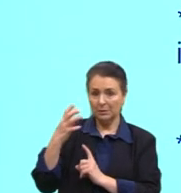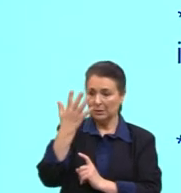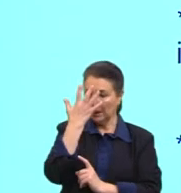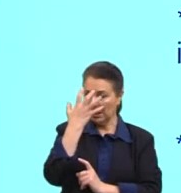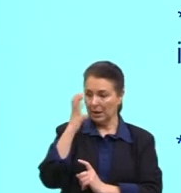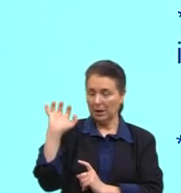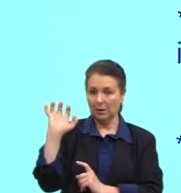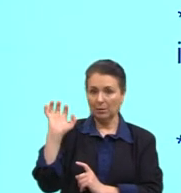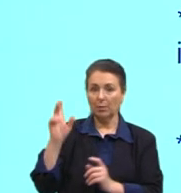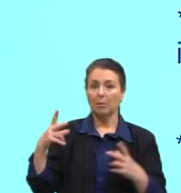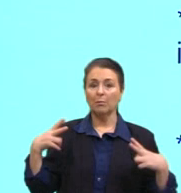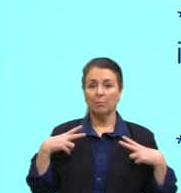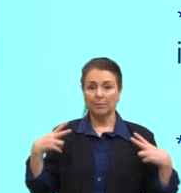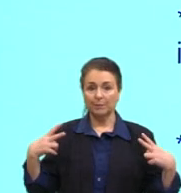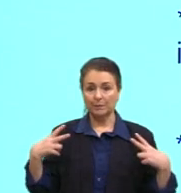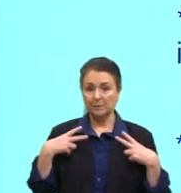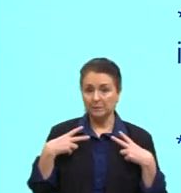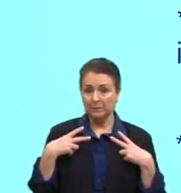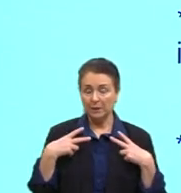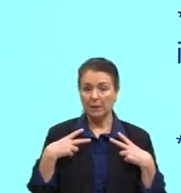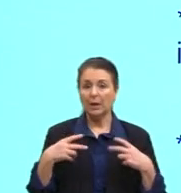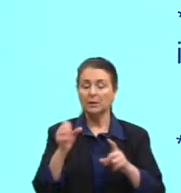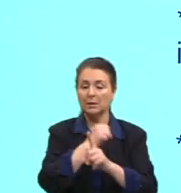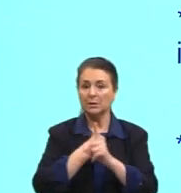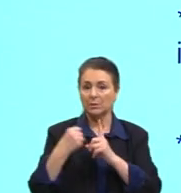pessoal nessa sociedade ansiosa,